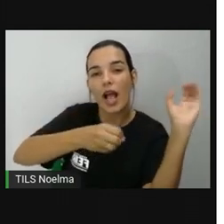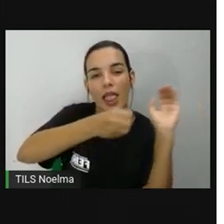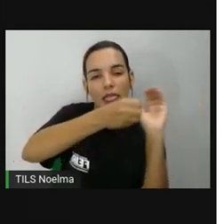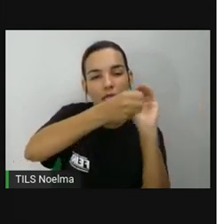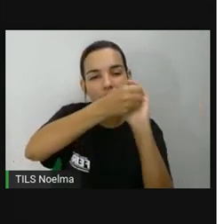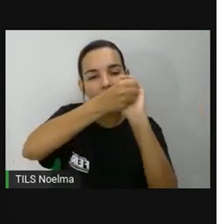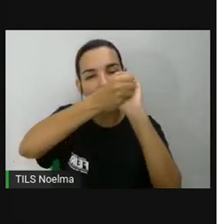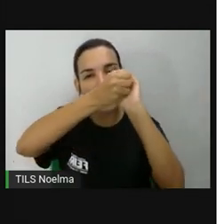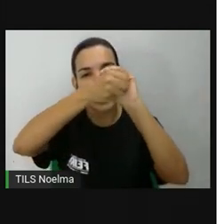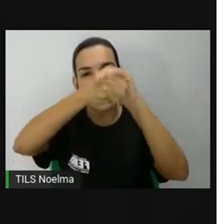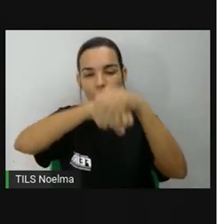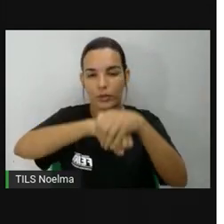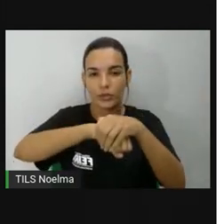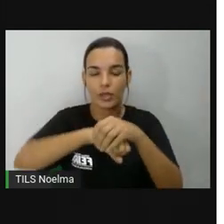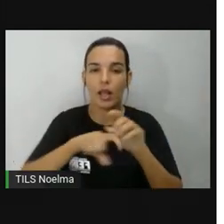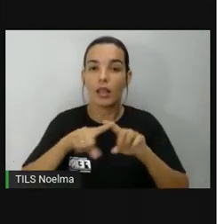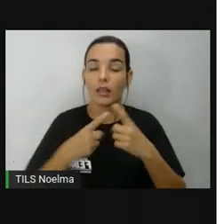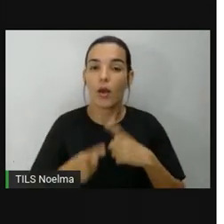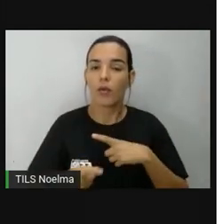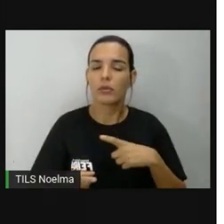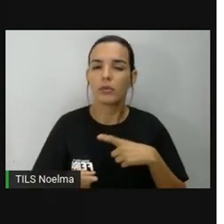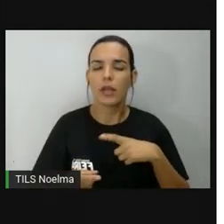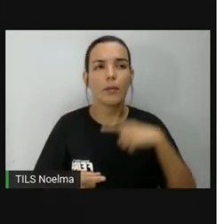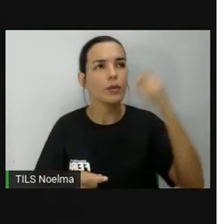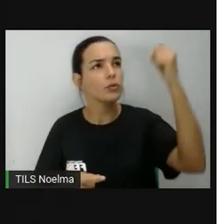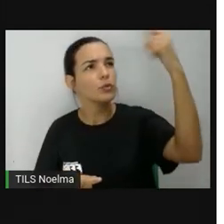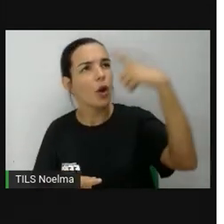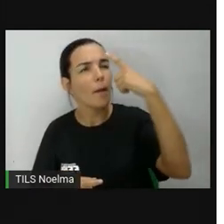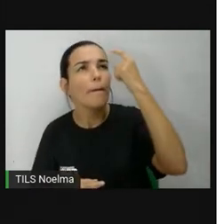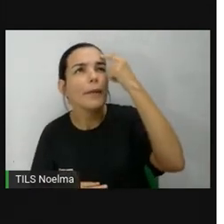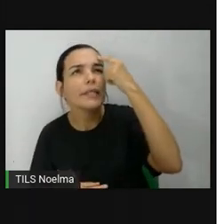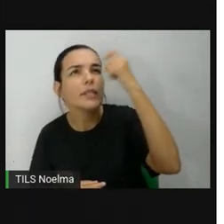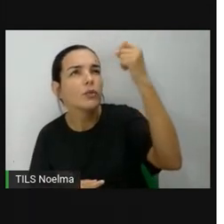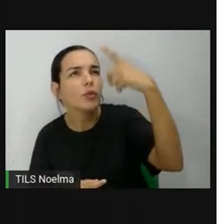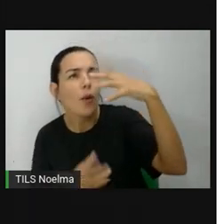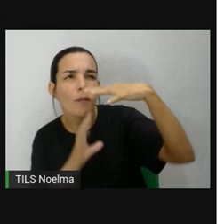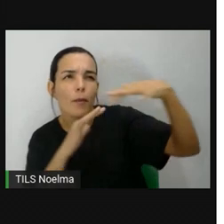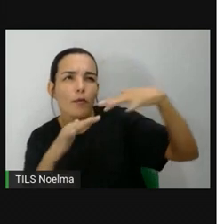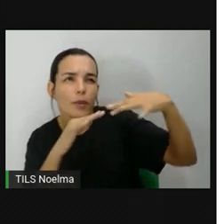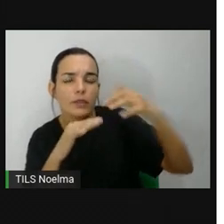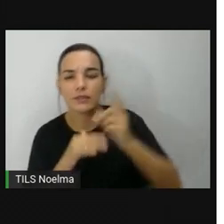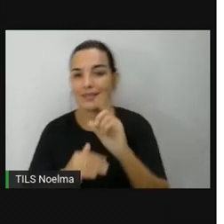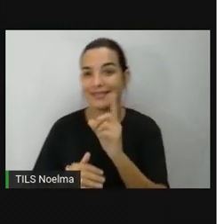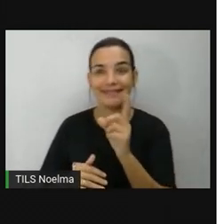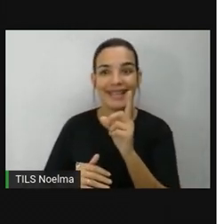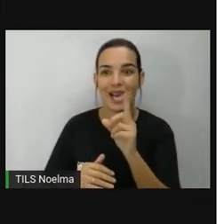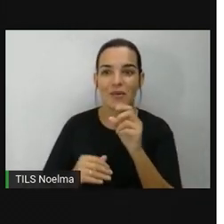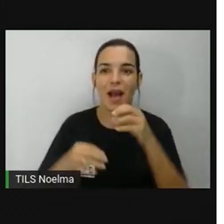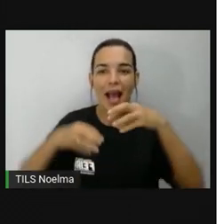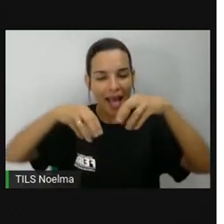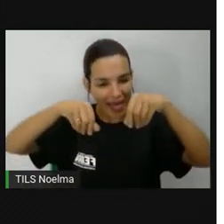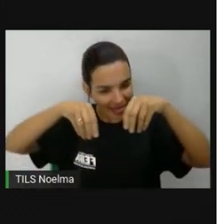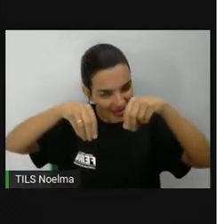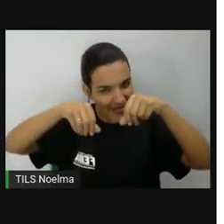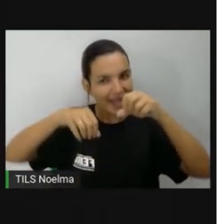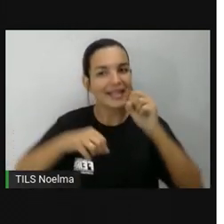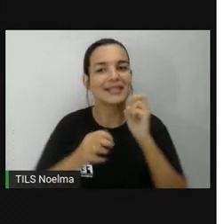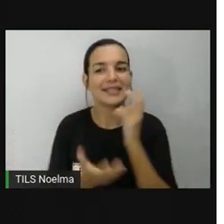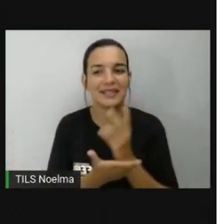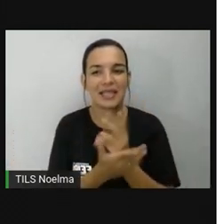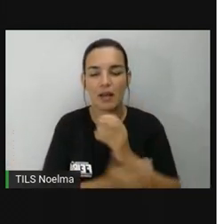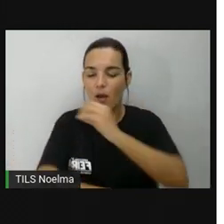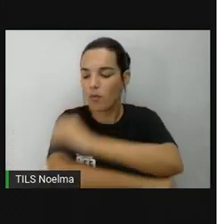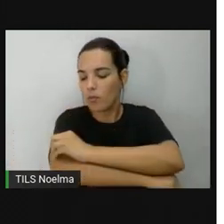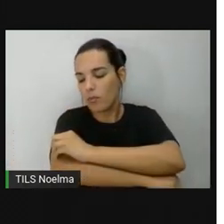da Terra, temos a impressão de que o Sol é que está se movimentando. O Sol segue diariamente do nascente para o poente.